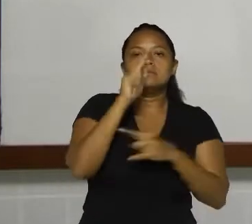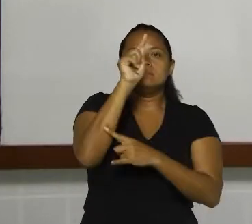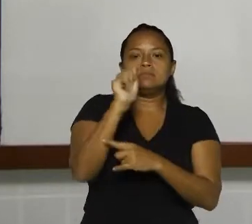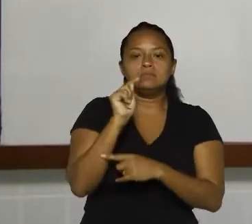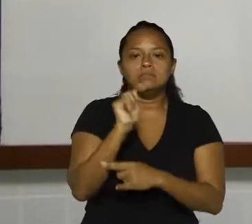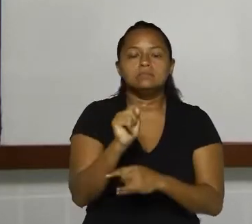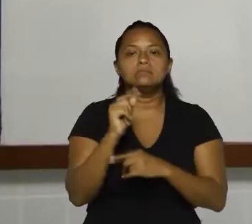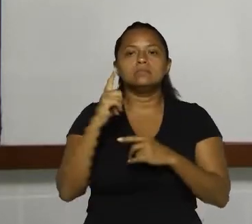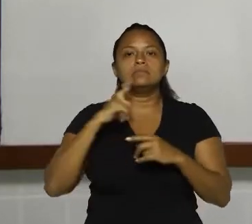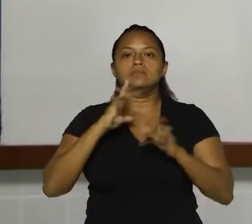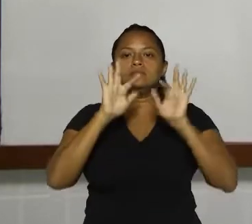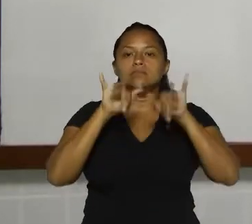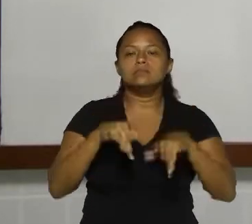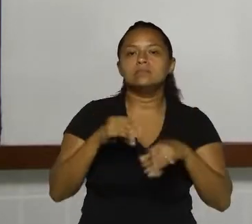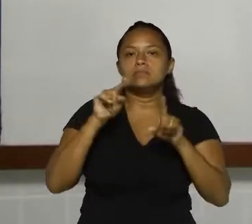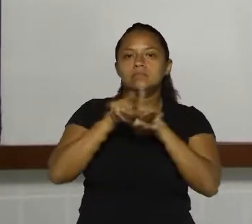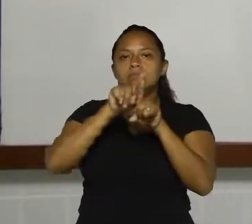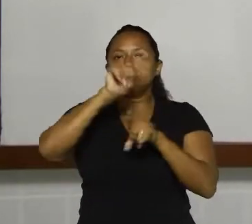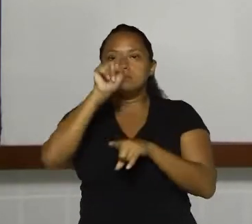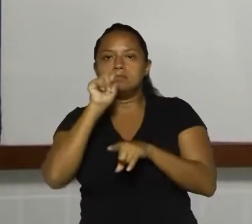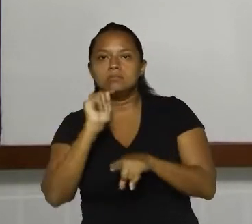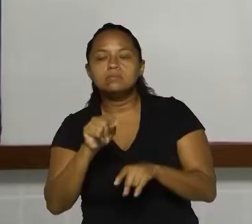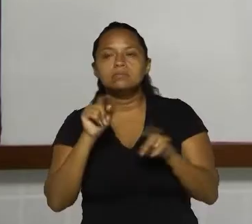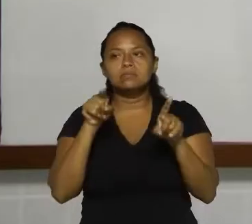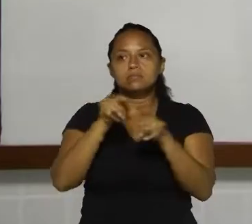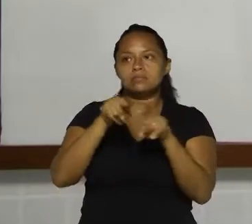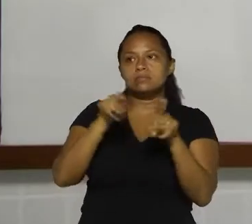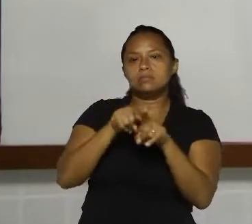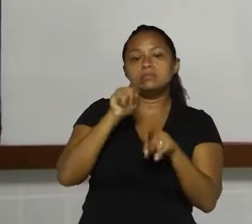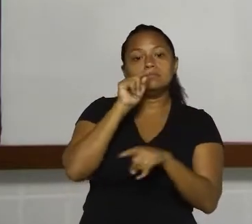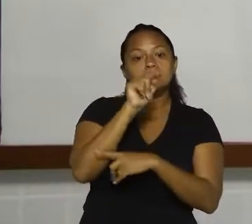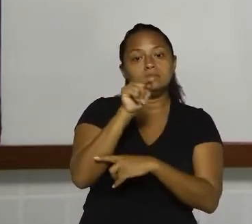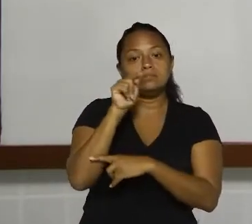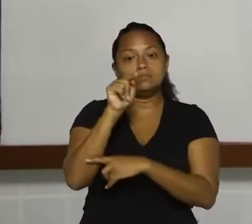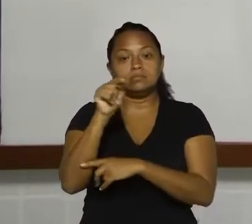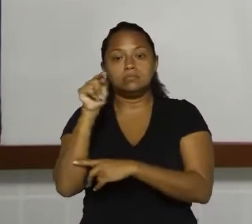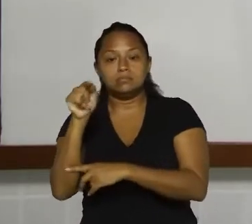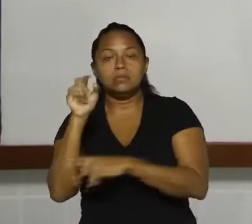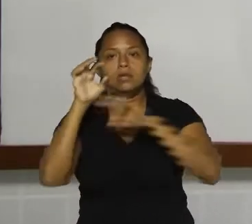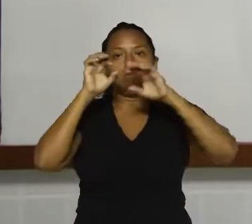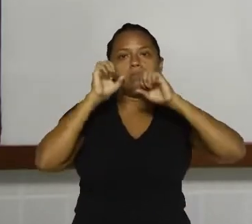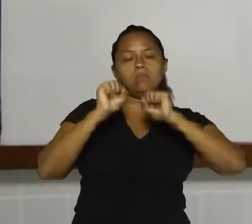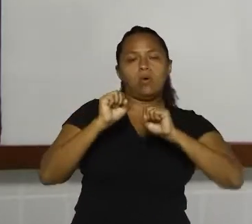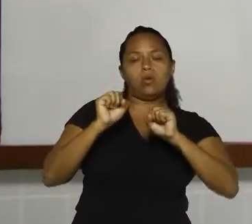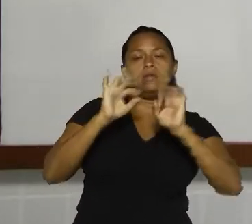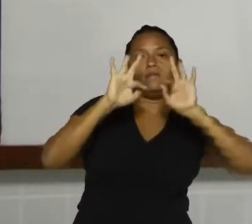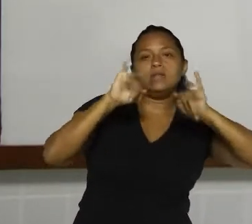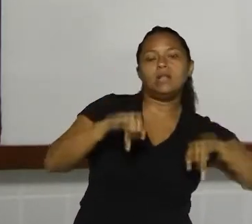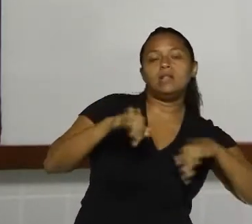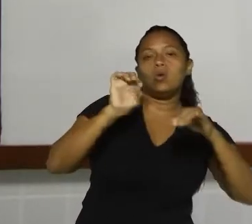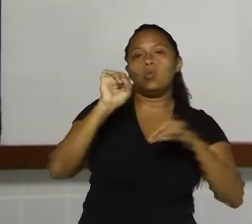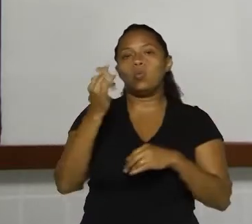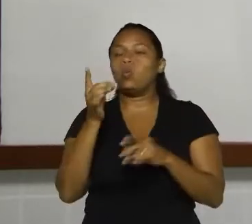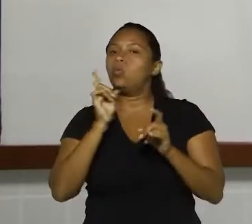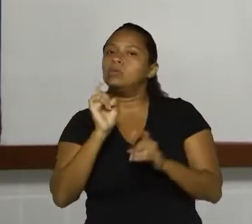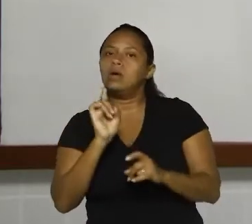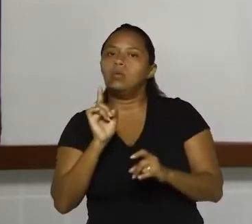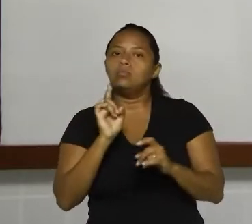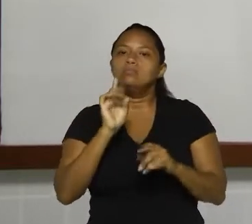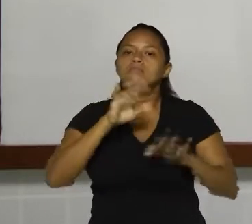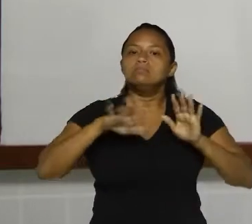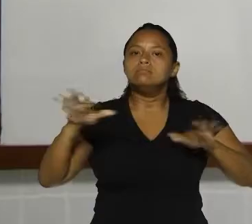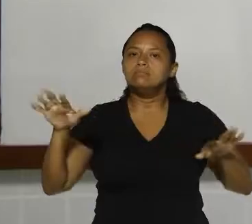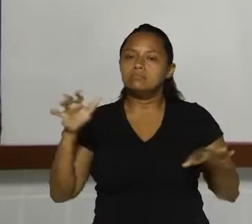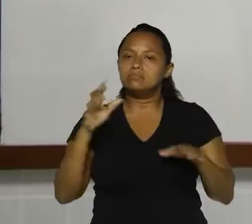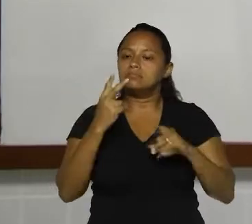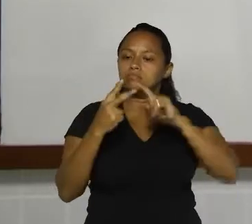a exclamação finaliza, a interrogação finaliza, as reticências podem finalizar ou não. A gente vai